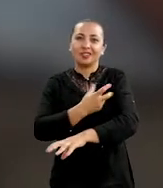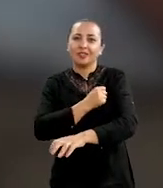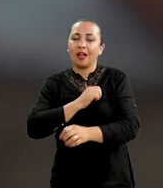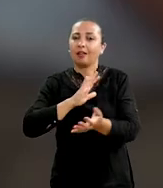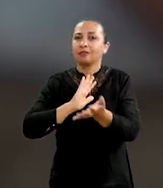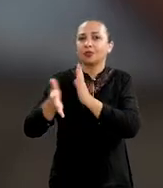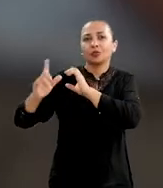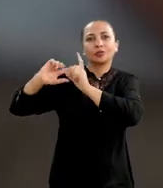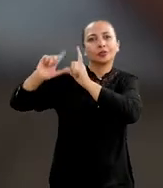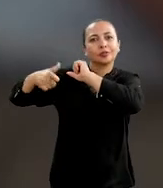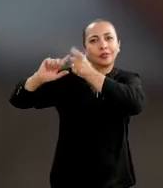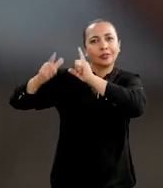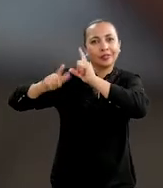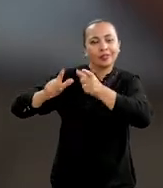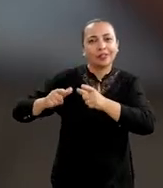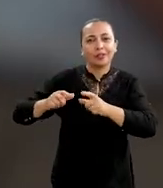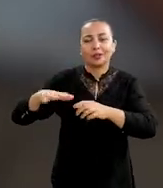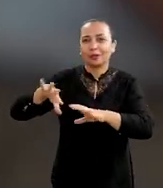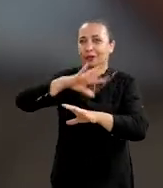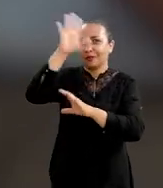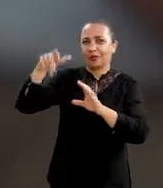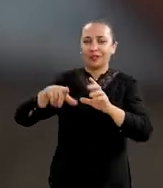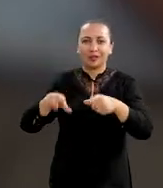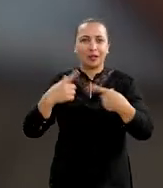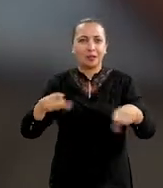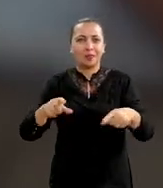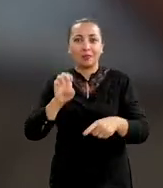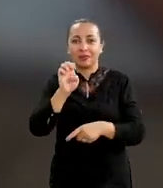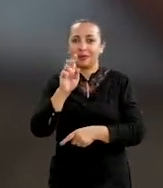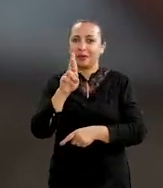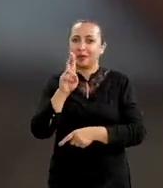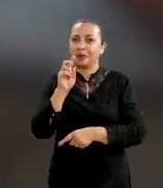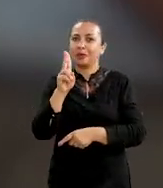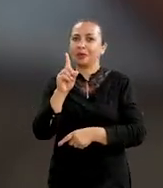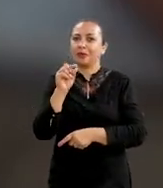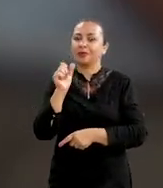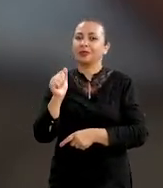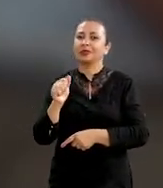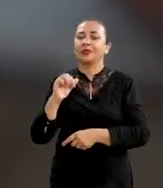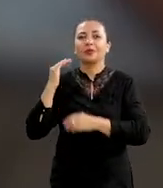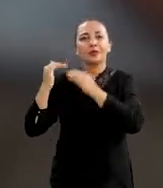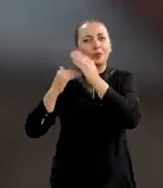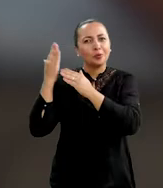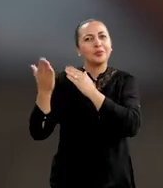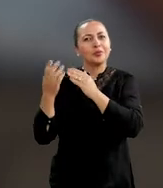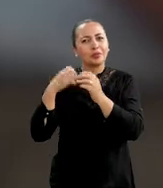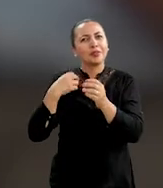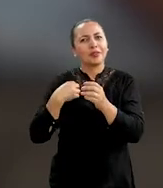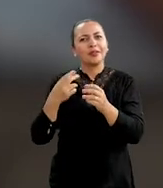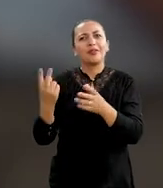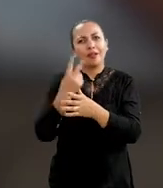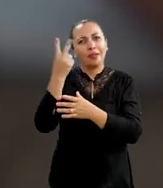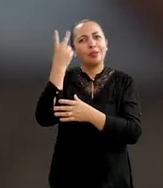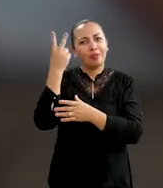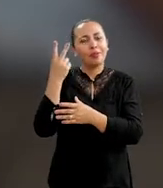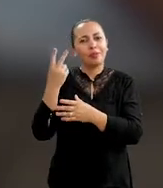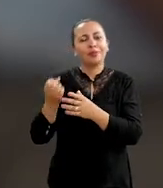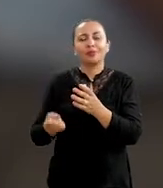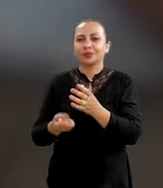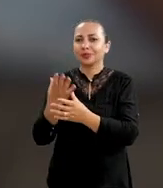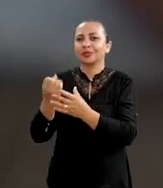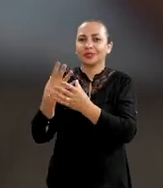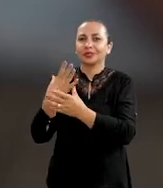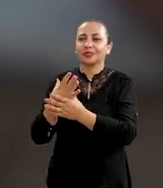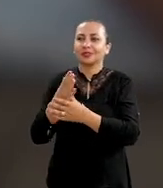tradicionalismo do universo da música erudita, nos últimos tempos ela vem sendo bastante valorizada,